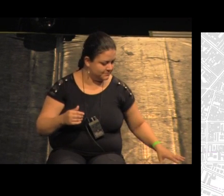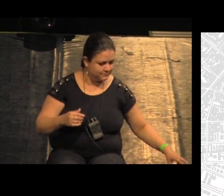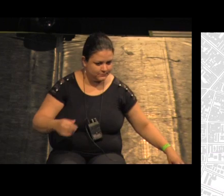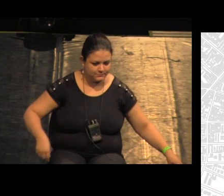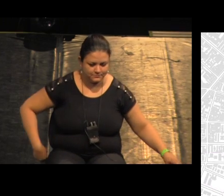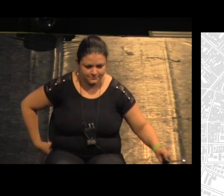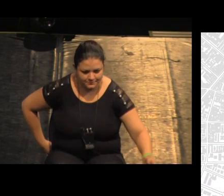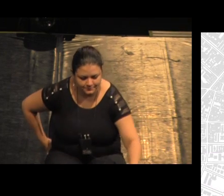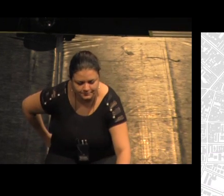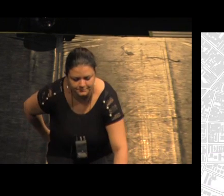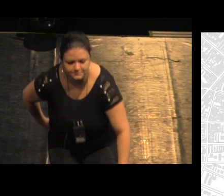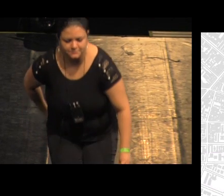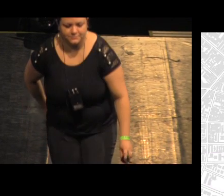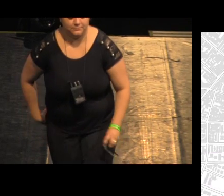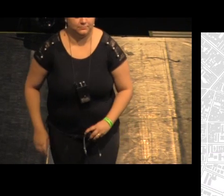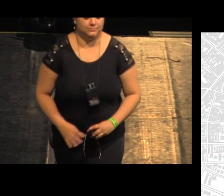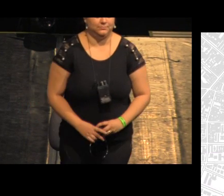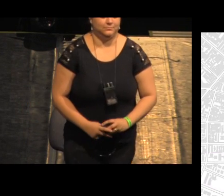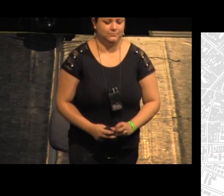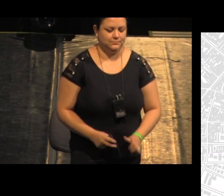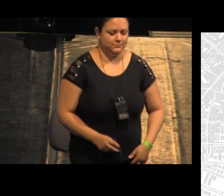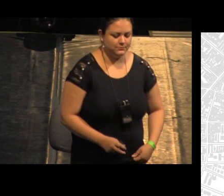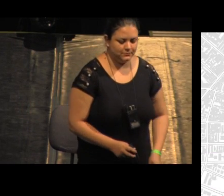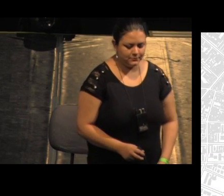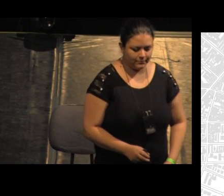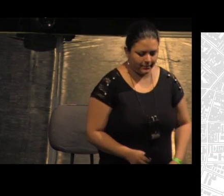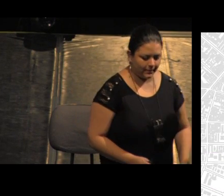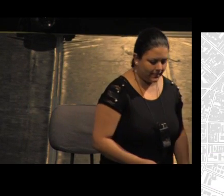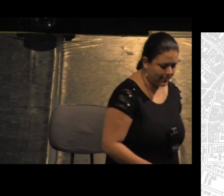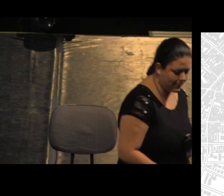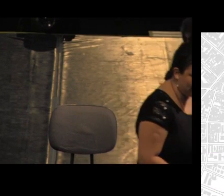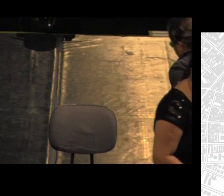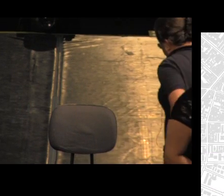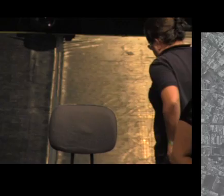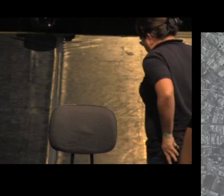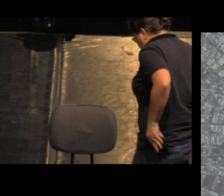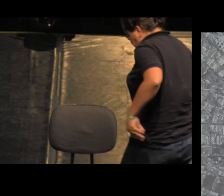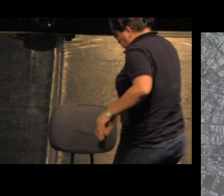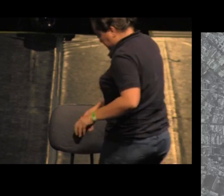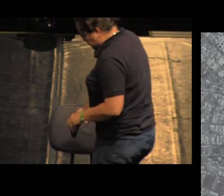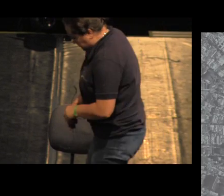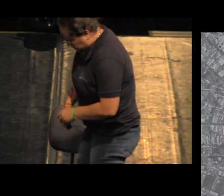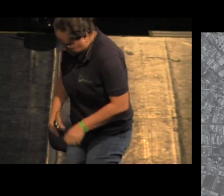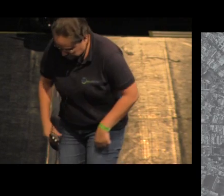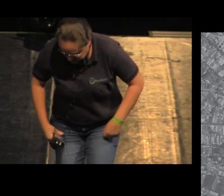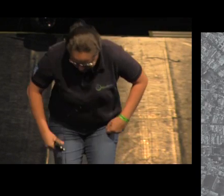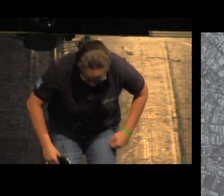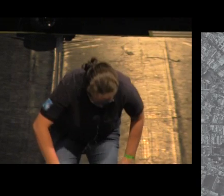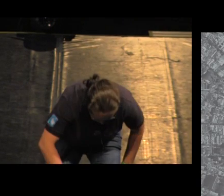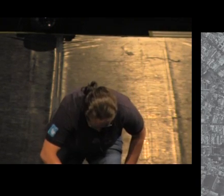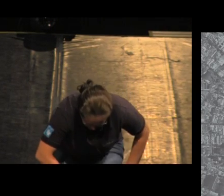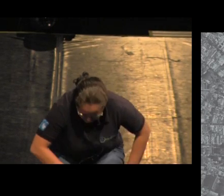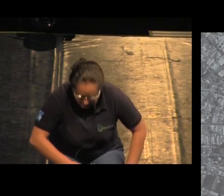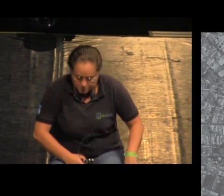que vem daquele mapeamento original e essa é a nossa estratégia de intervenção a partir dessas diretrizes são